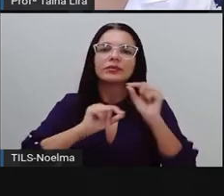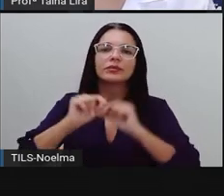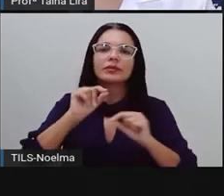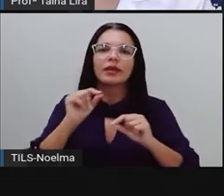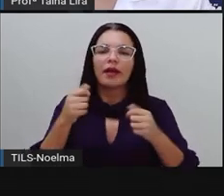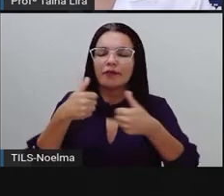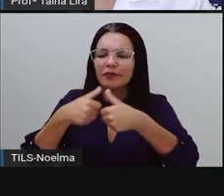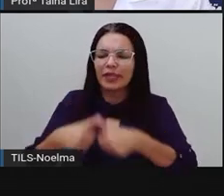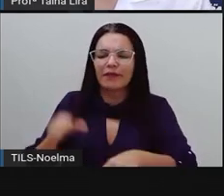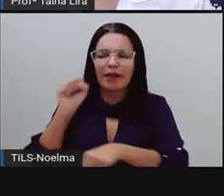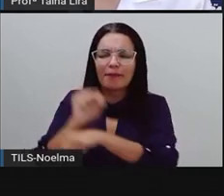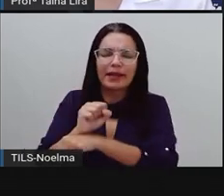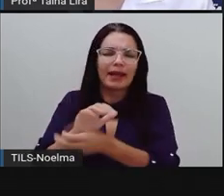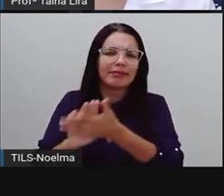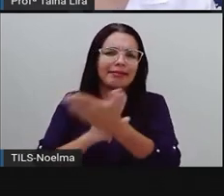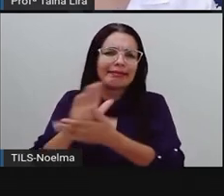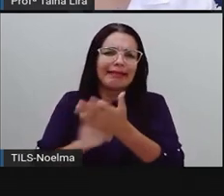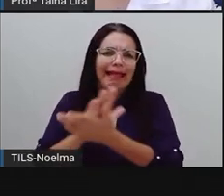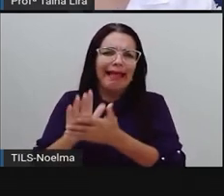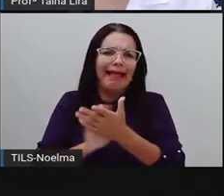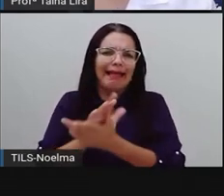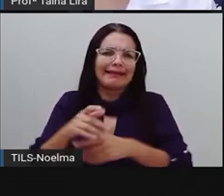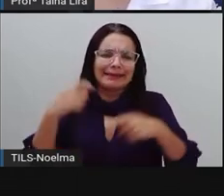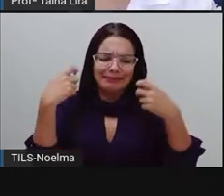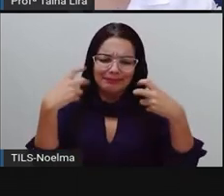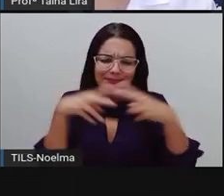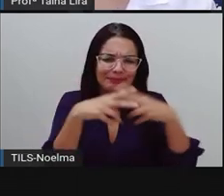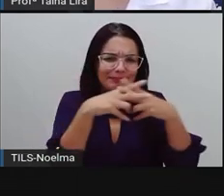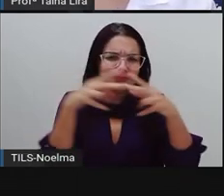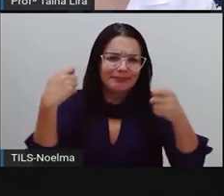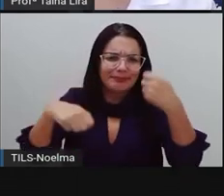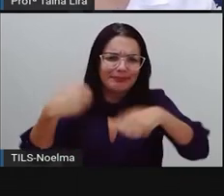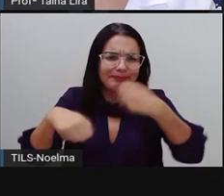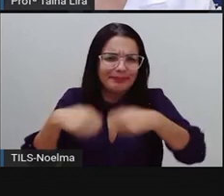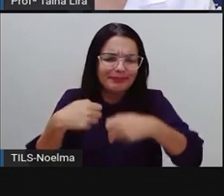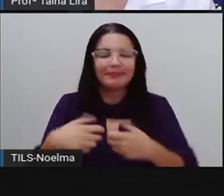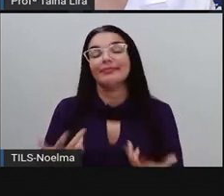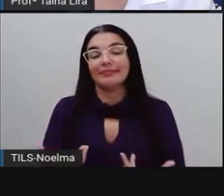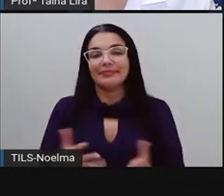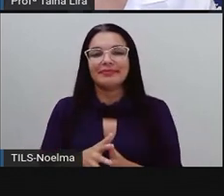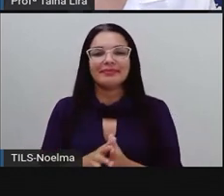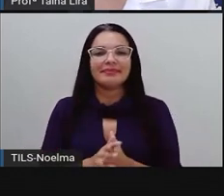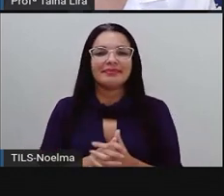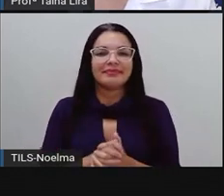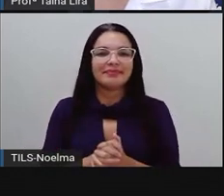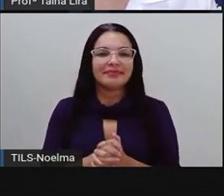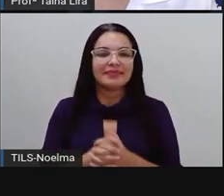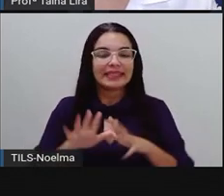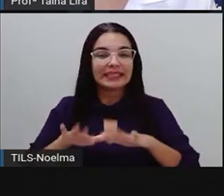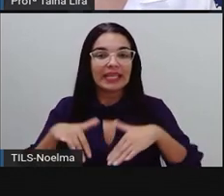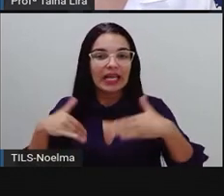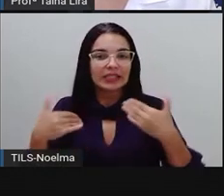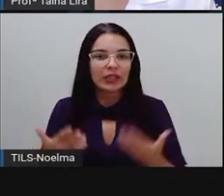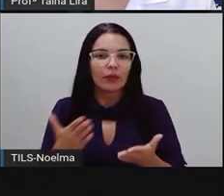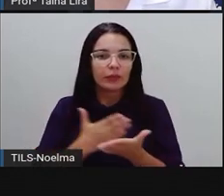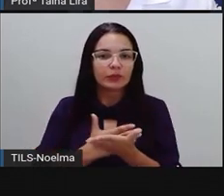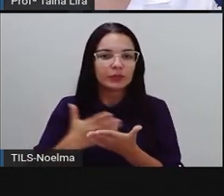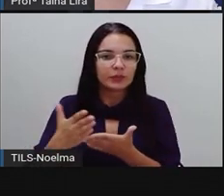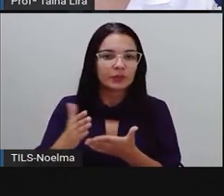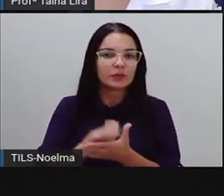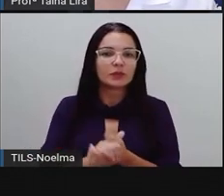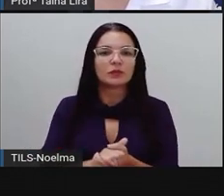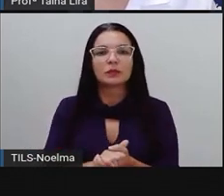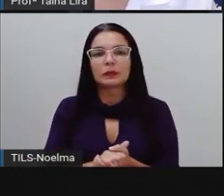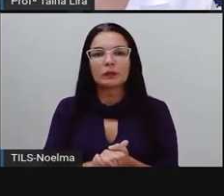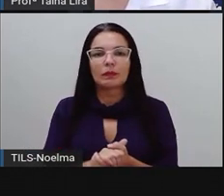que não parava quieto, estava sempre ali fazendo alguma coisa, não é verdade? Então, vamos dar continuidade,